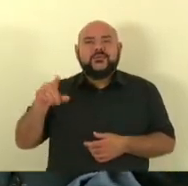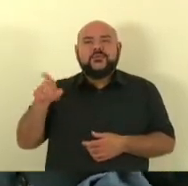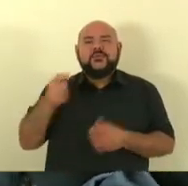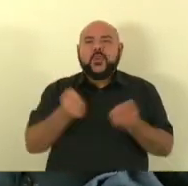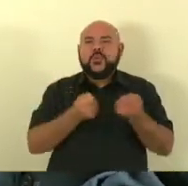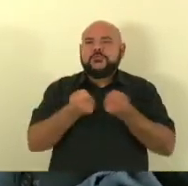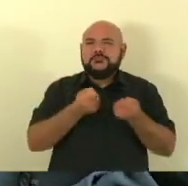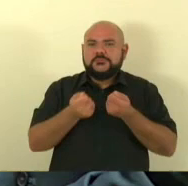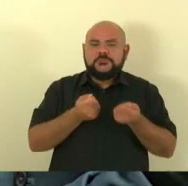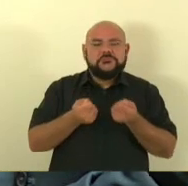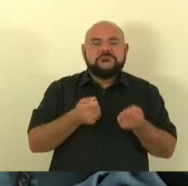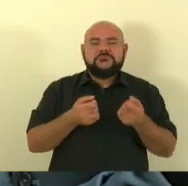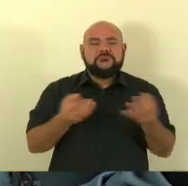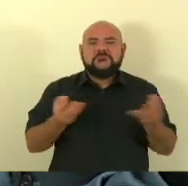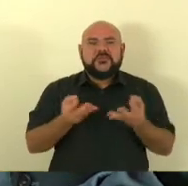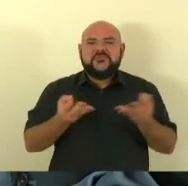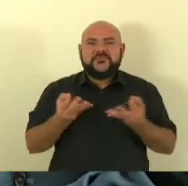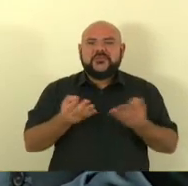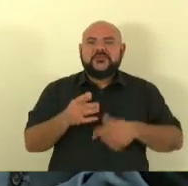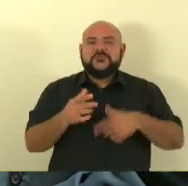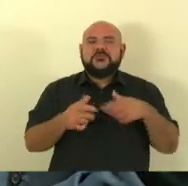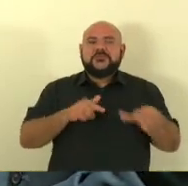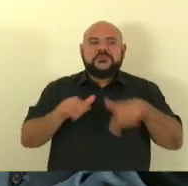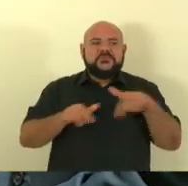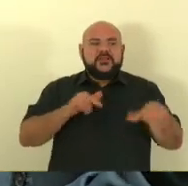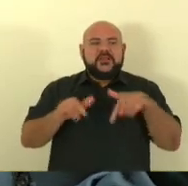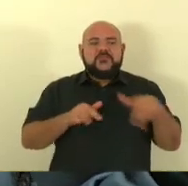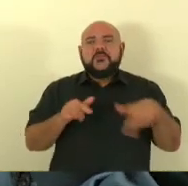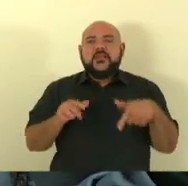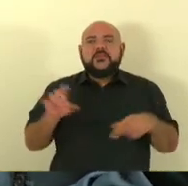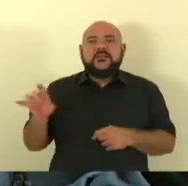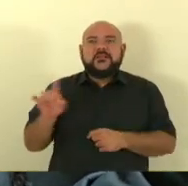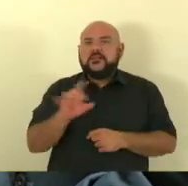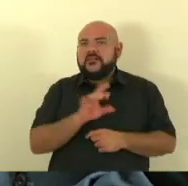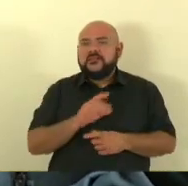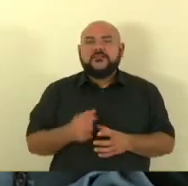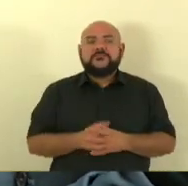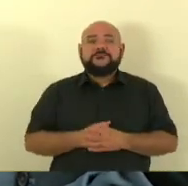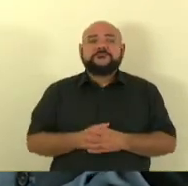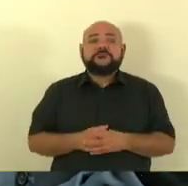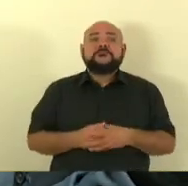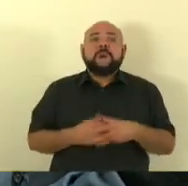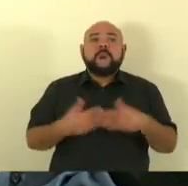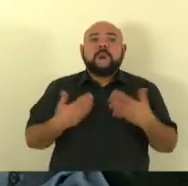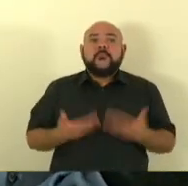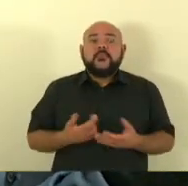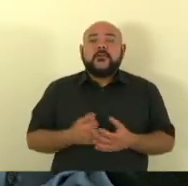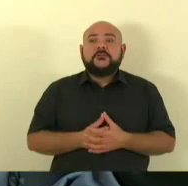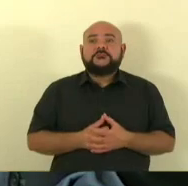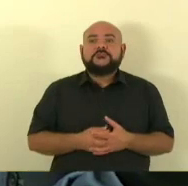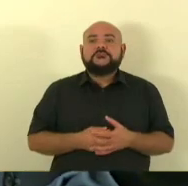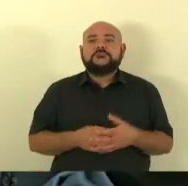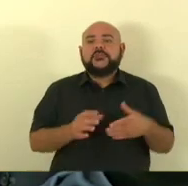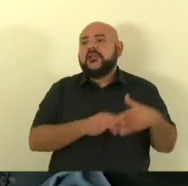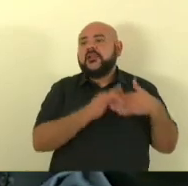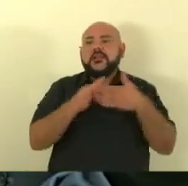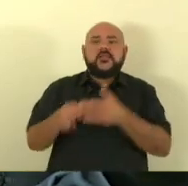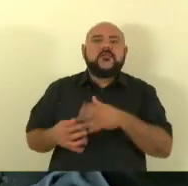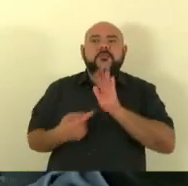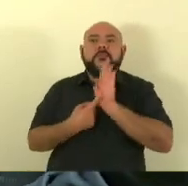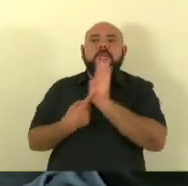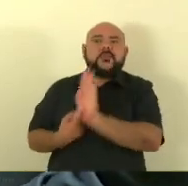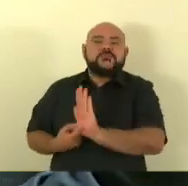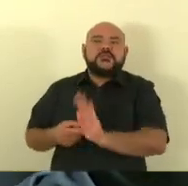trabalhos de todas as categorias soube levar essas demandas ao governo do estado mesmo que nós